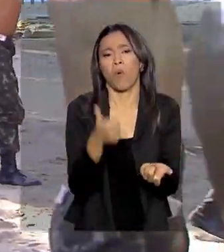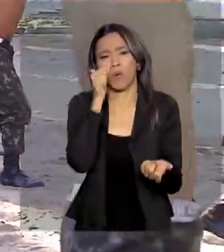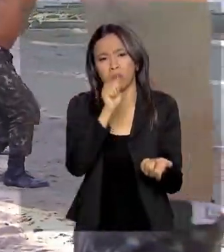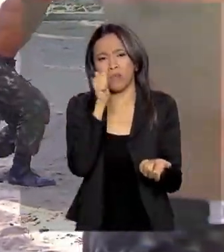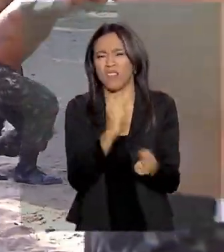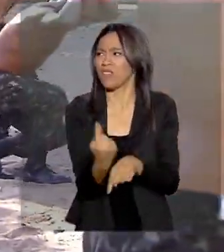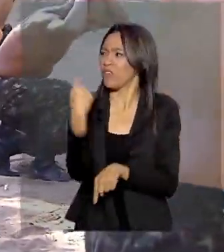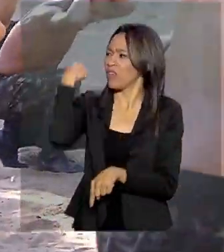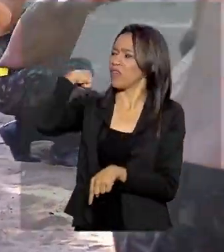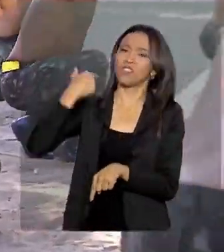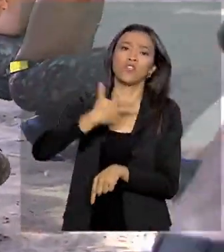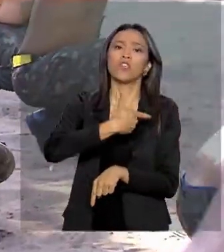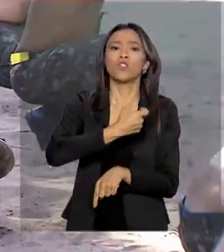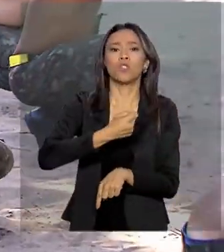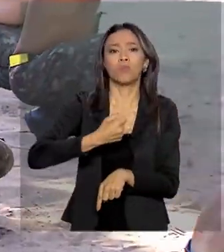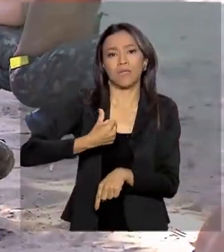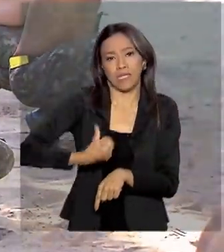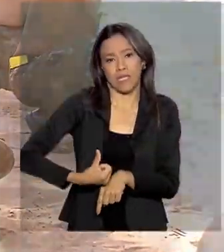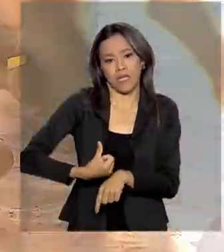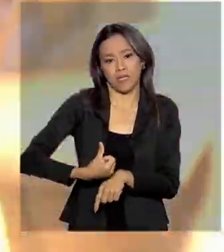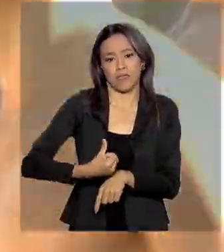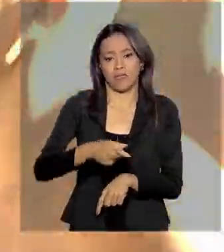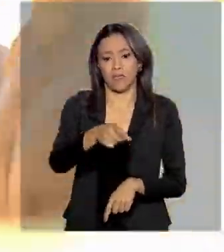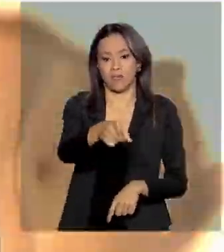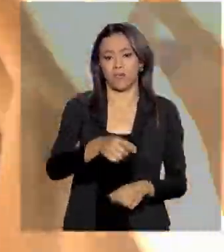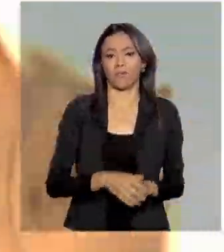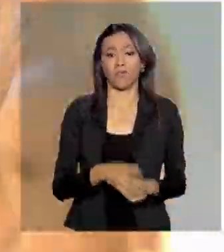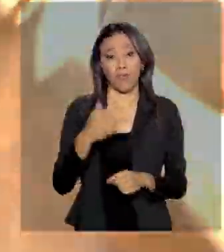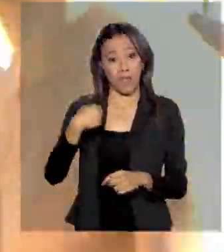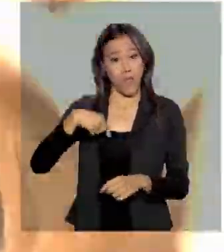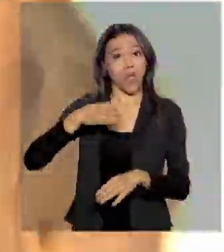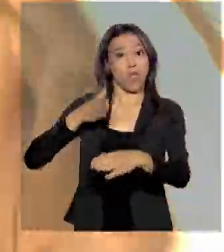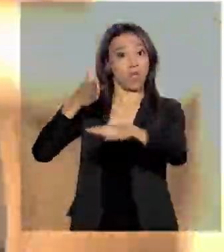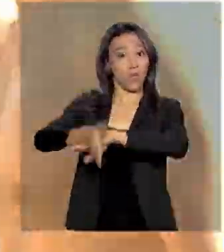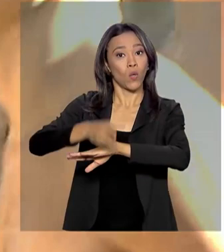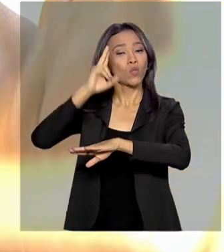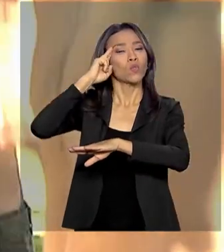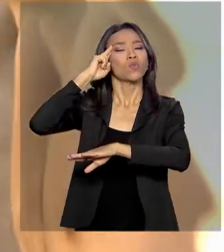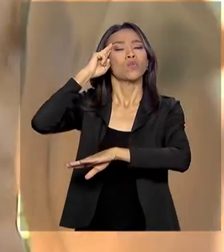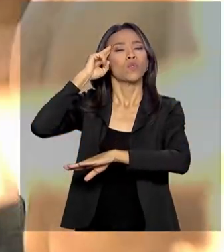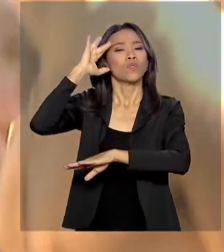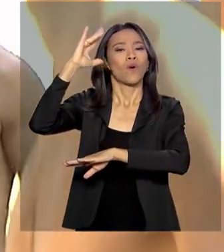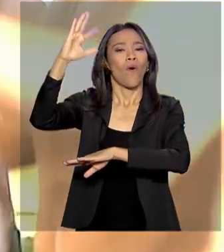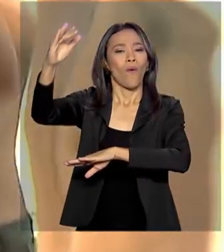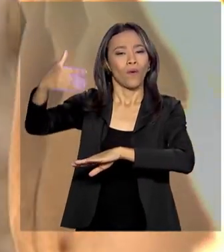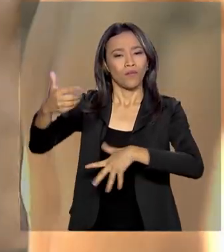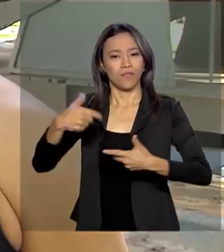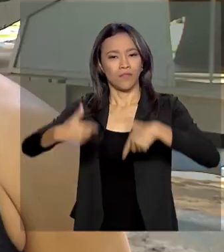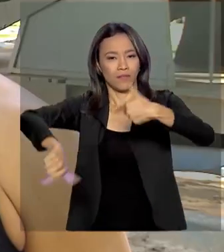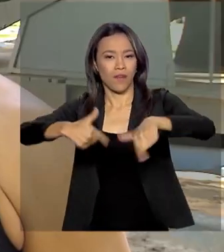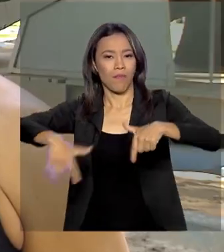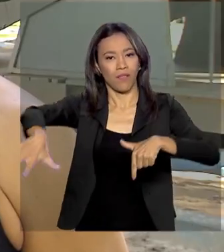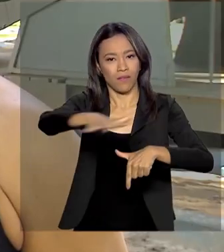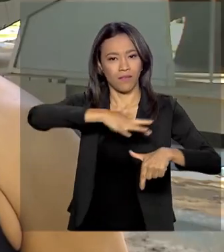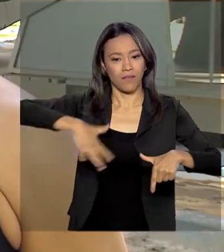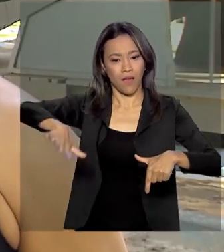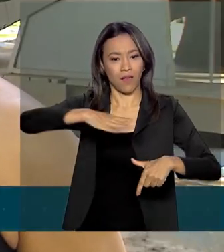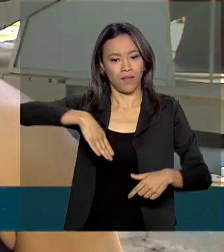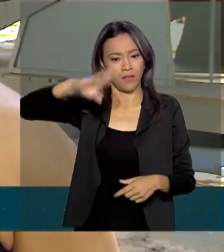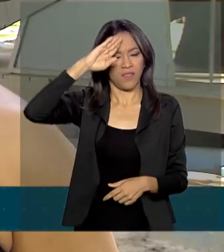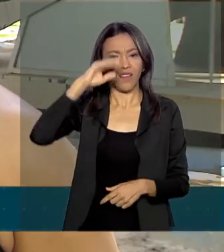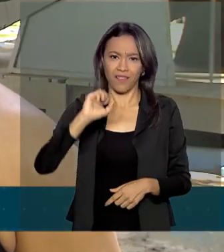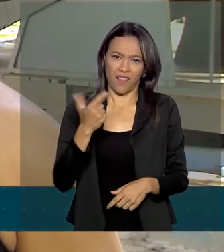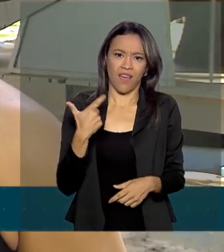2006, há mulheres pequedês. Desde que eu entrei no exército, sempre foi meu sonho servir e ser da tropa paraquedista. Claro que tenho um pouquinho de